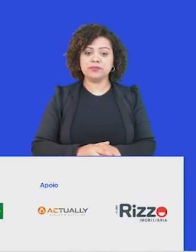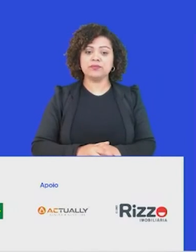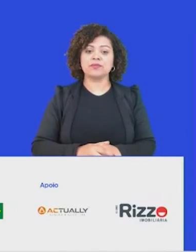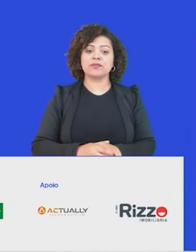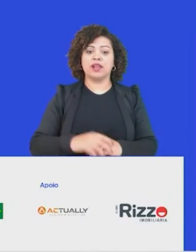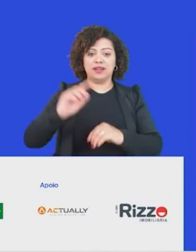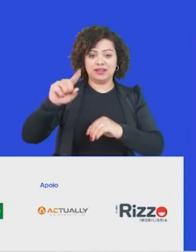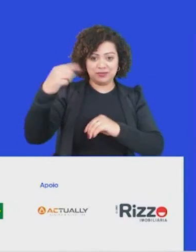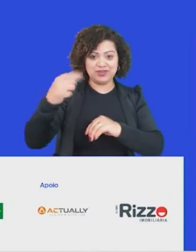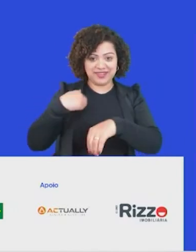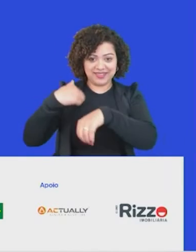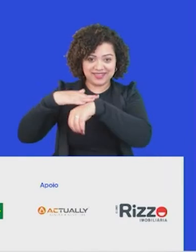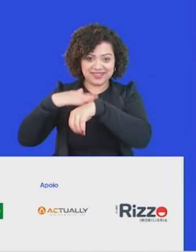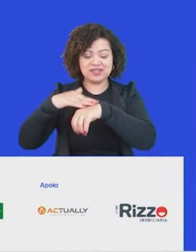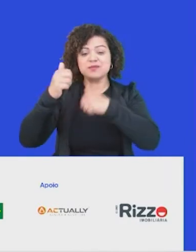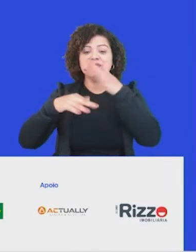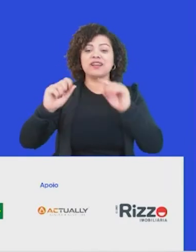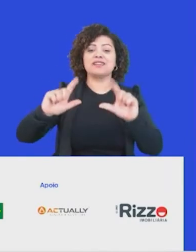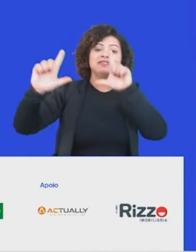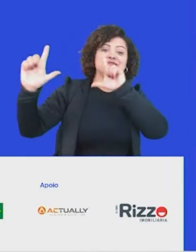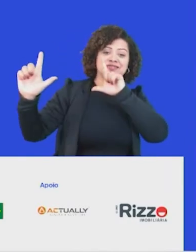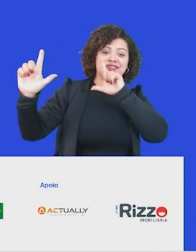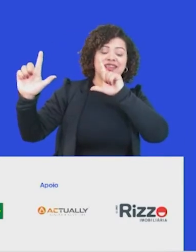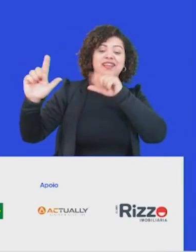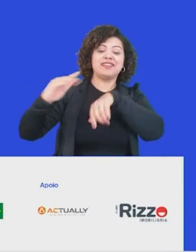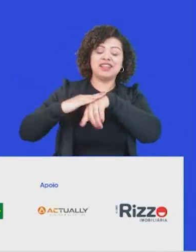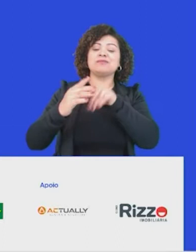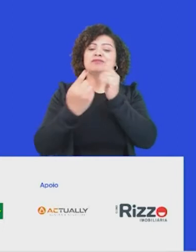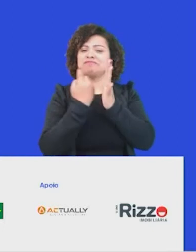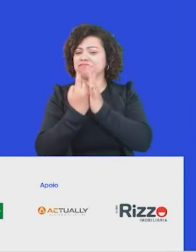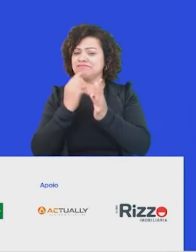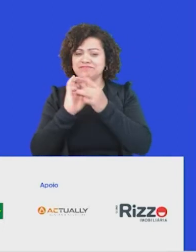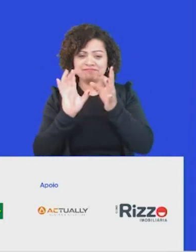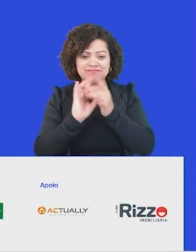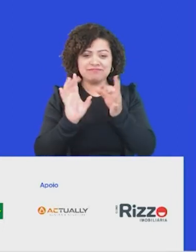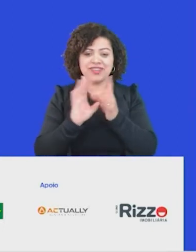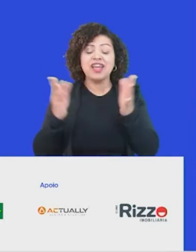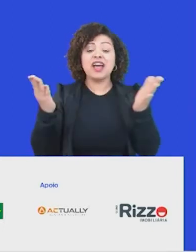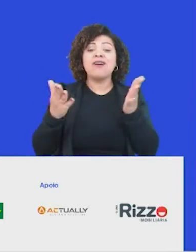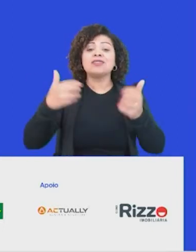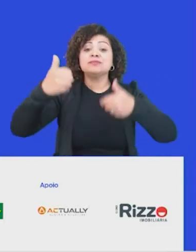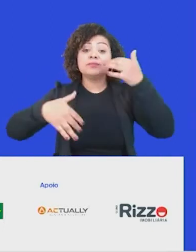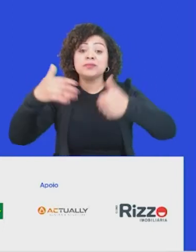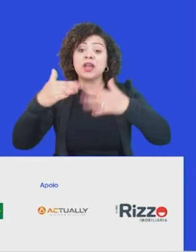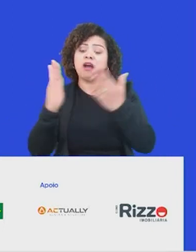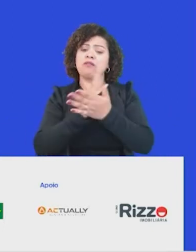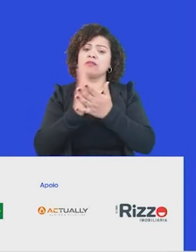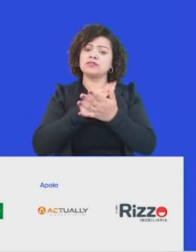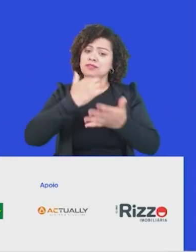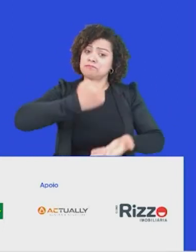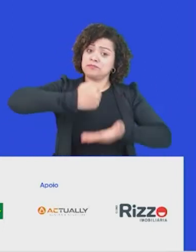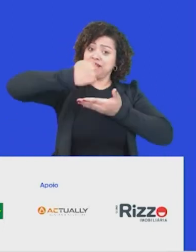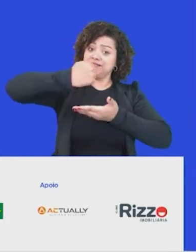aí também no painel para debatermos com mais profundidade, trouxe ao longo dessa jornada alguns reconhecimentos que são